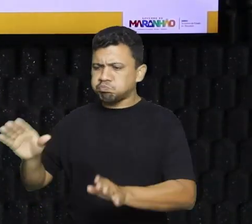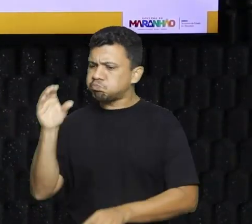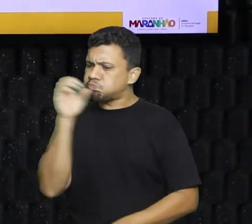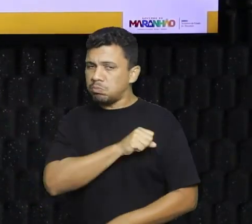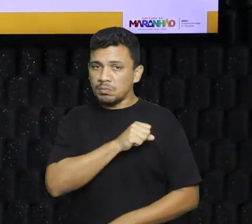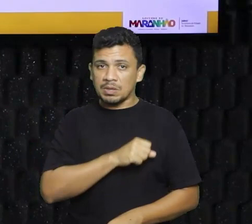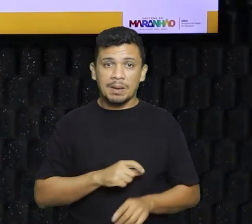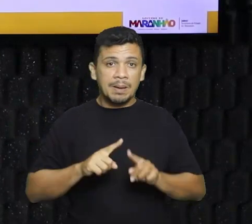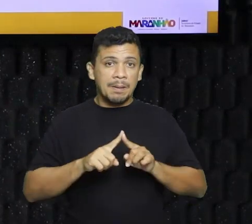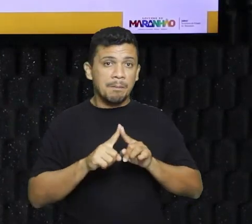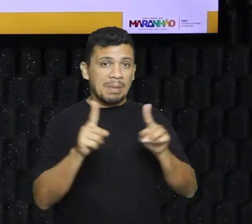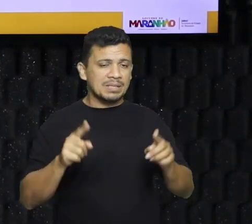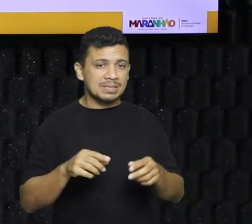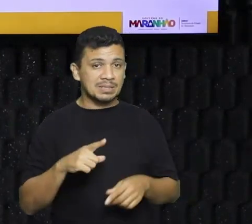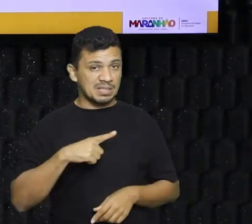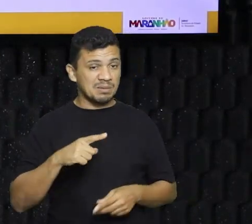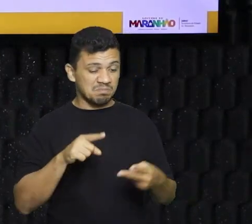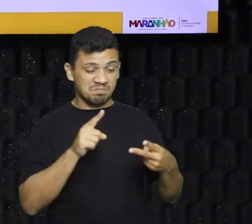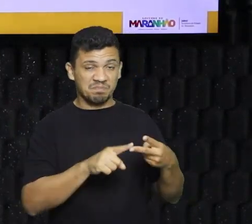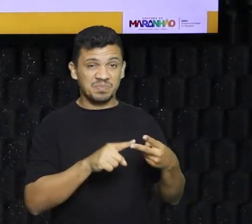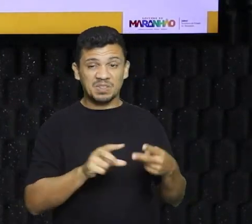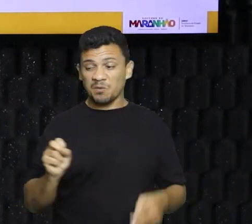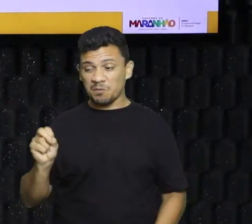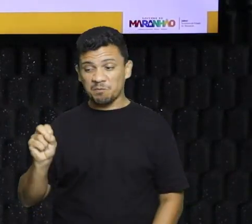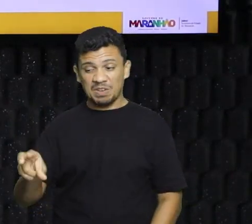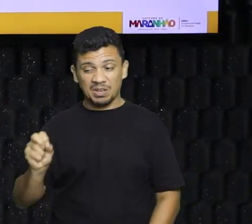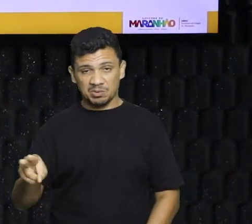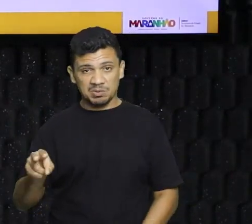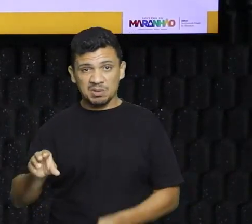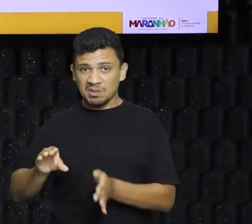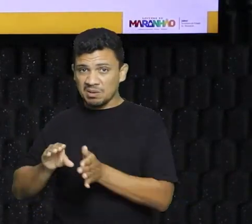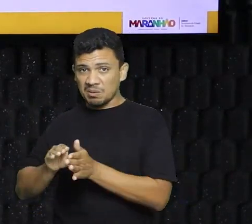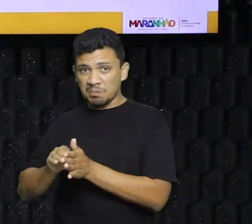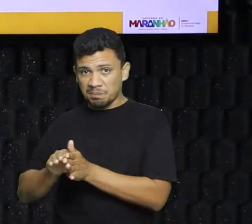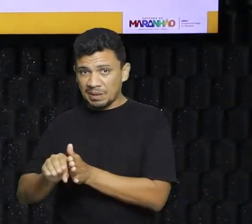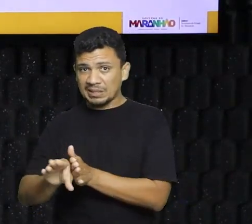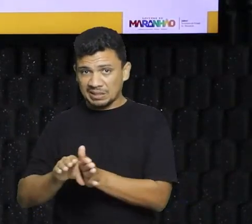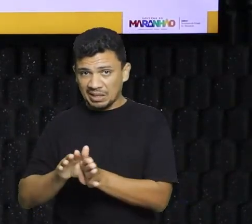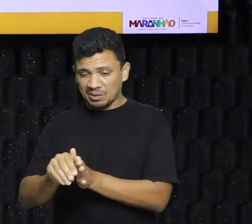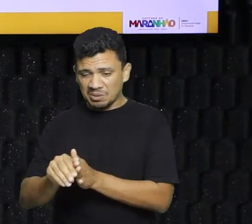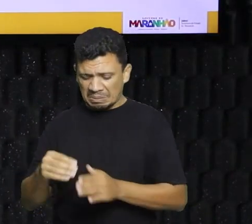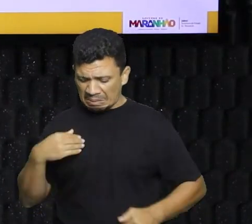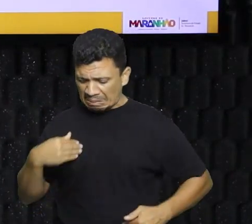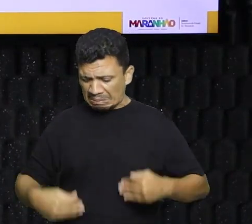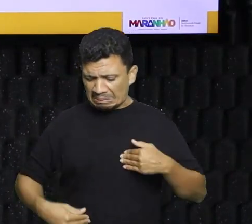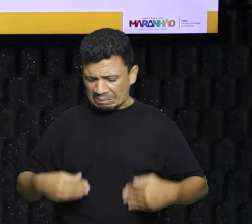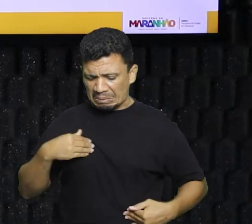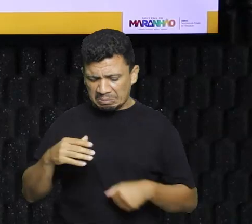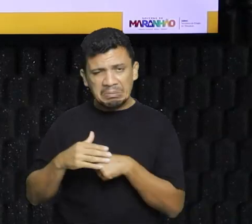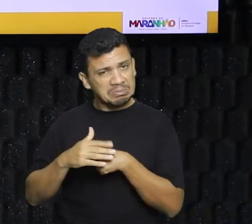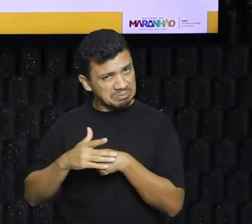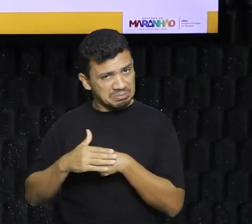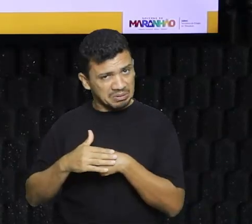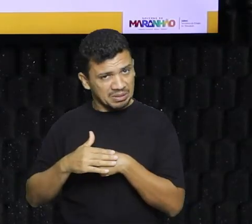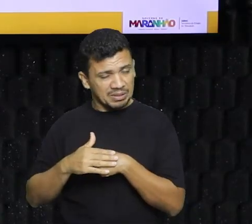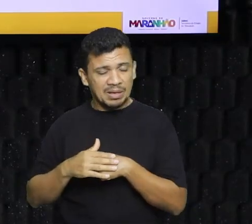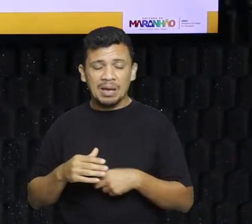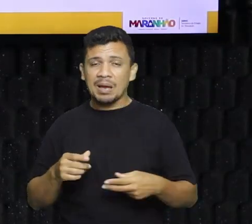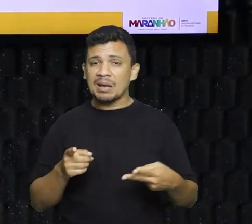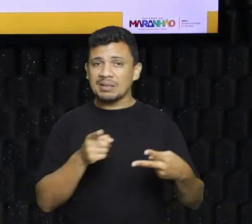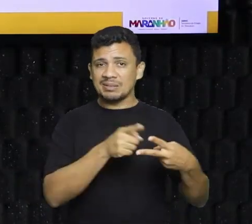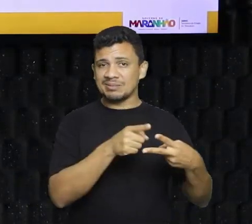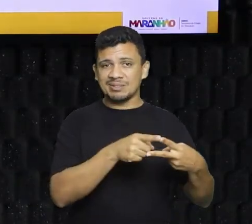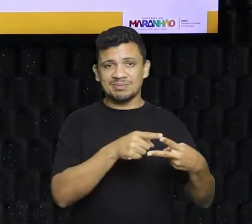Agora, existem vírus, por exemplo, ou bactérias que podem infectar o nosso organismo, que a primeira linha de